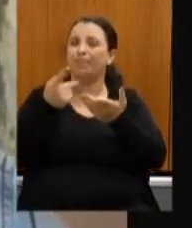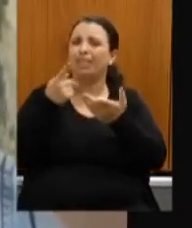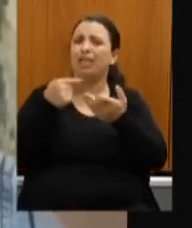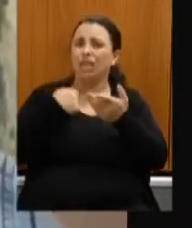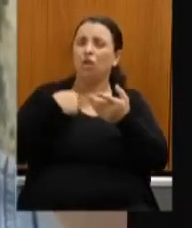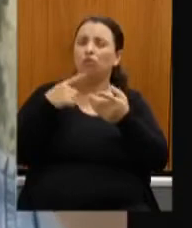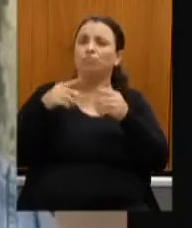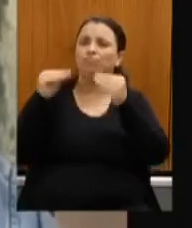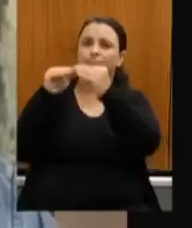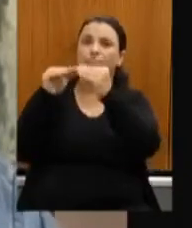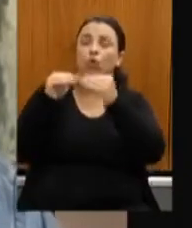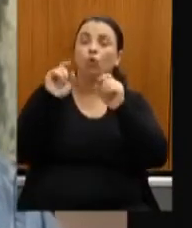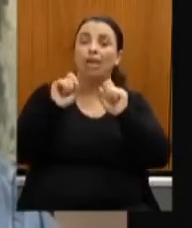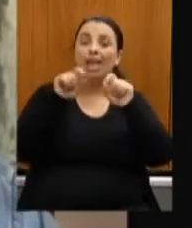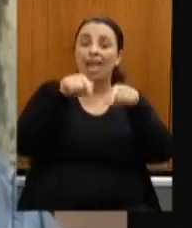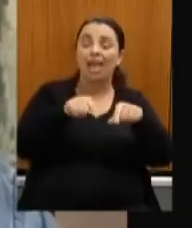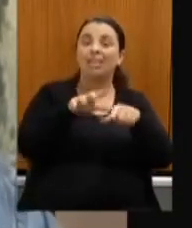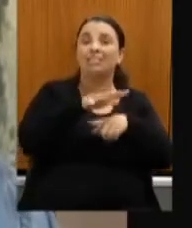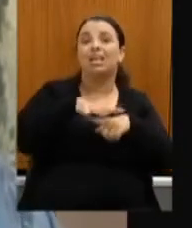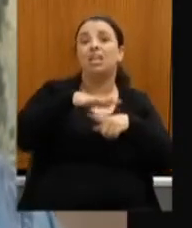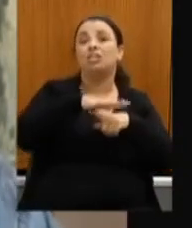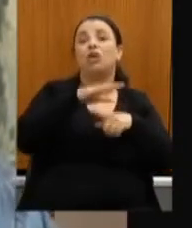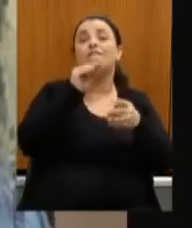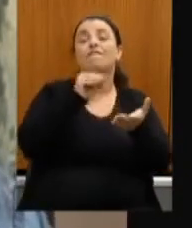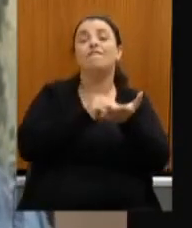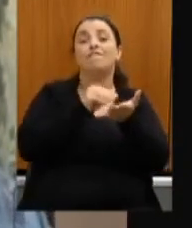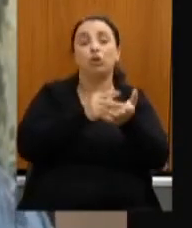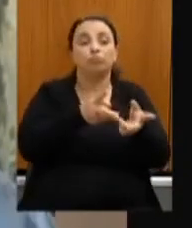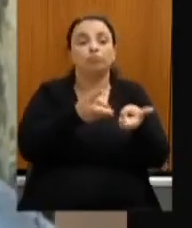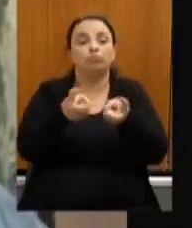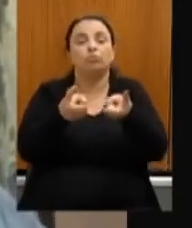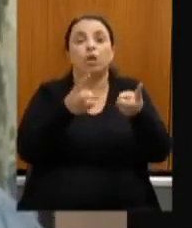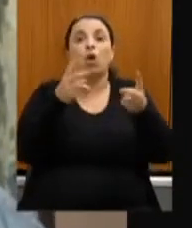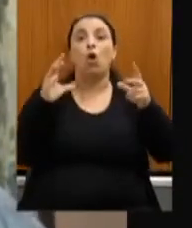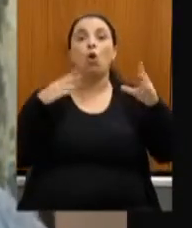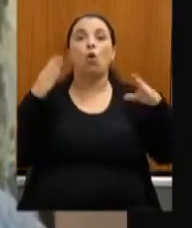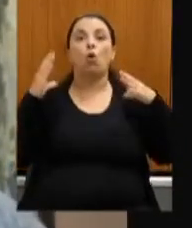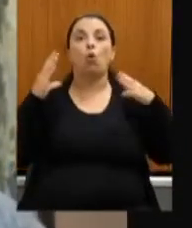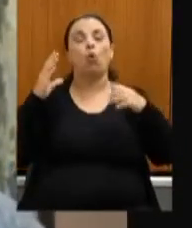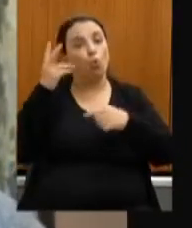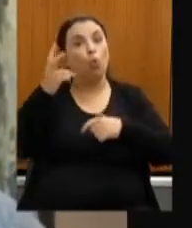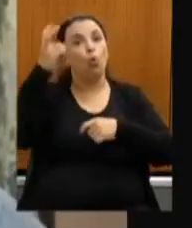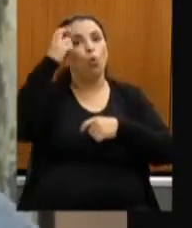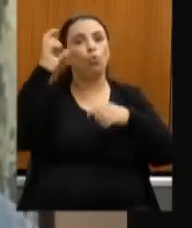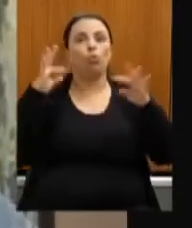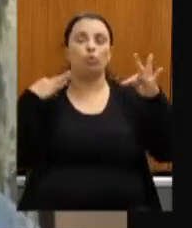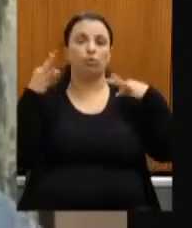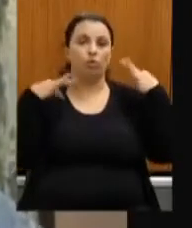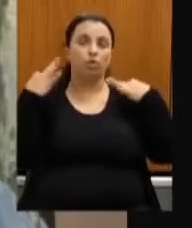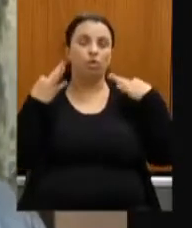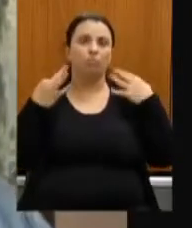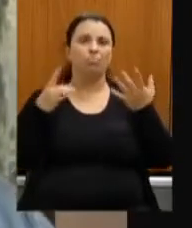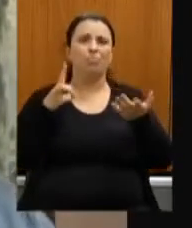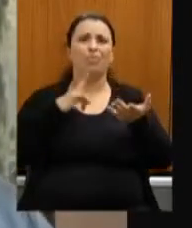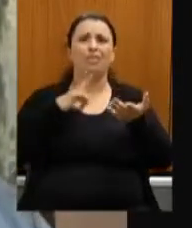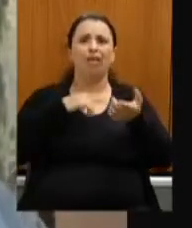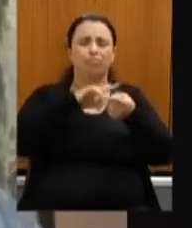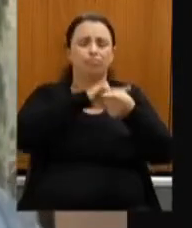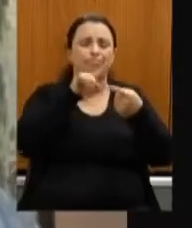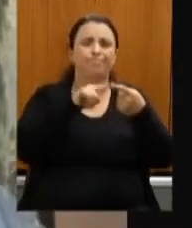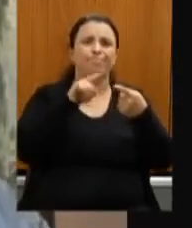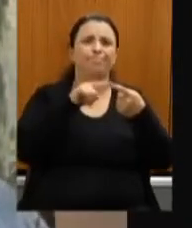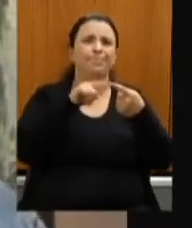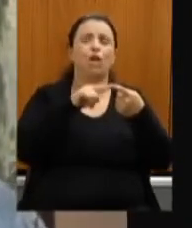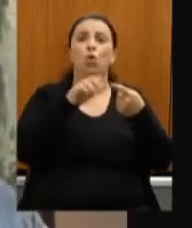minimamente explorada na cultura e no turismo nós temos aqui um acervo fantástico nós temos o Rio São Francisco